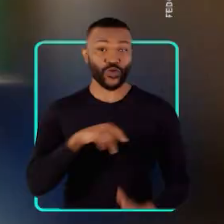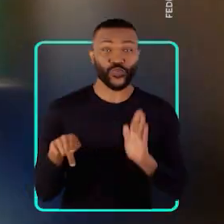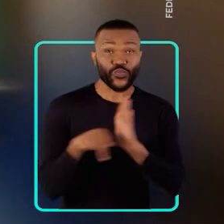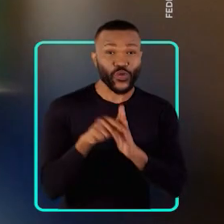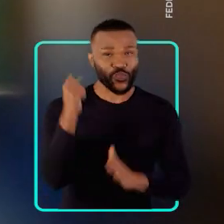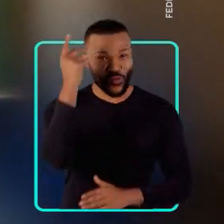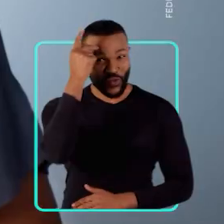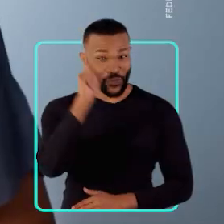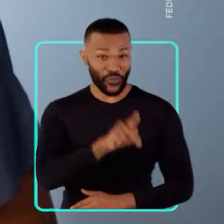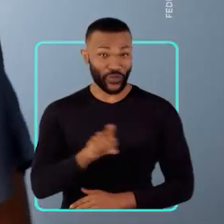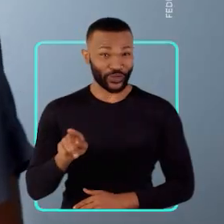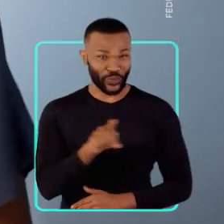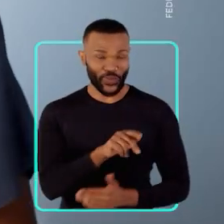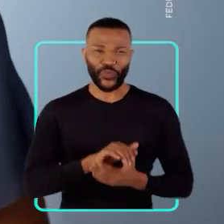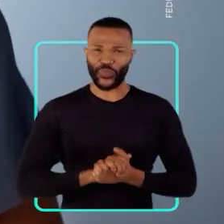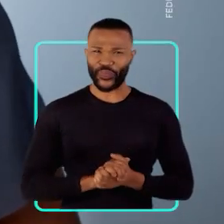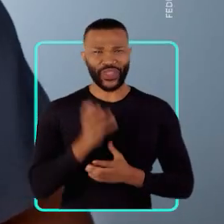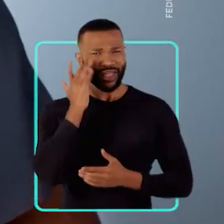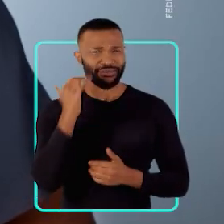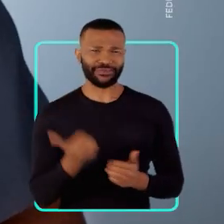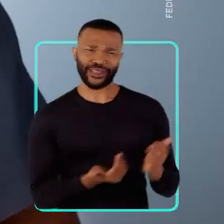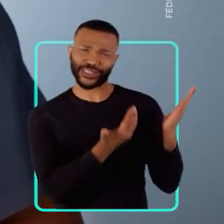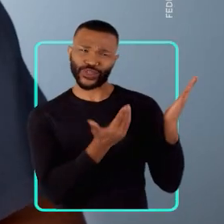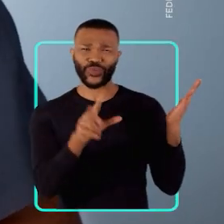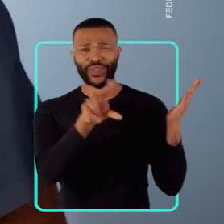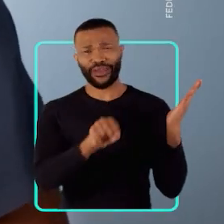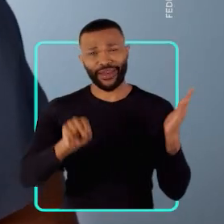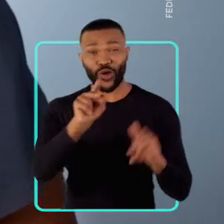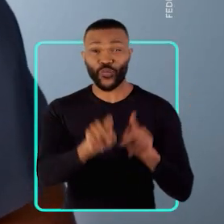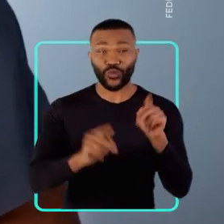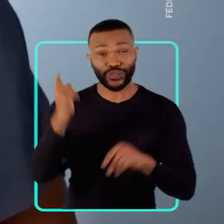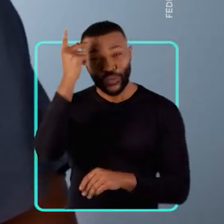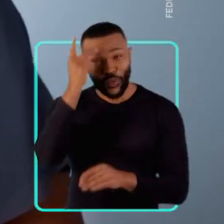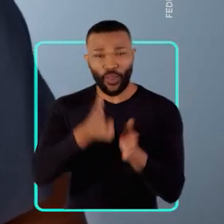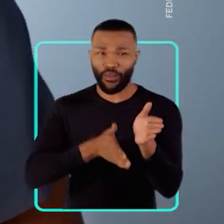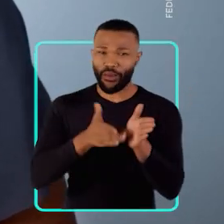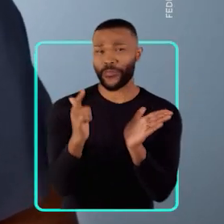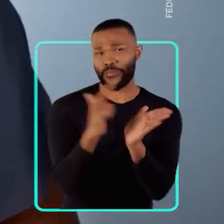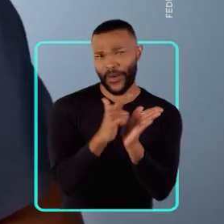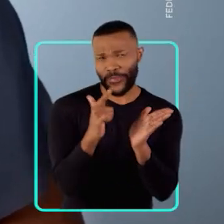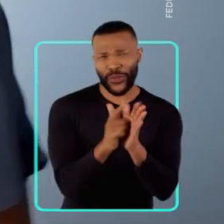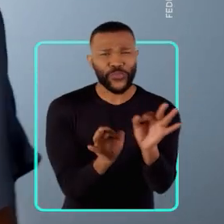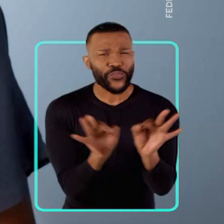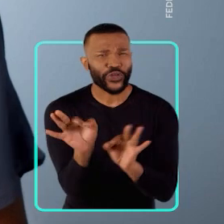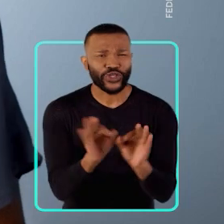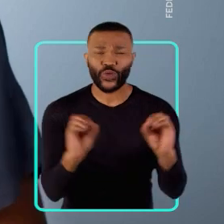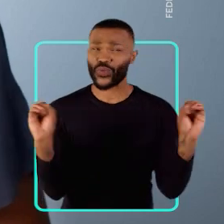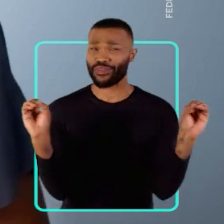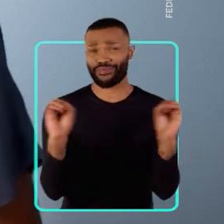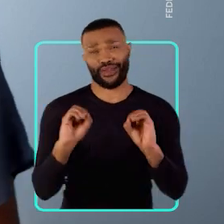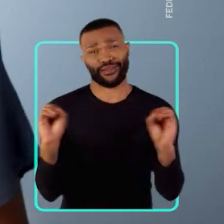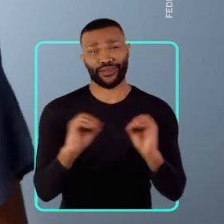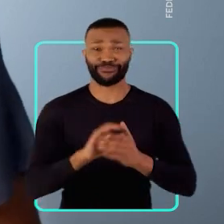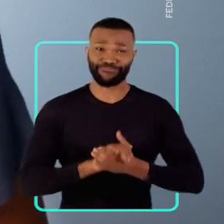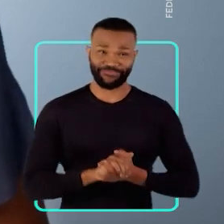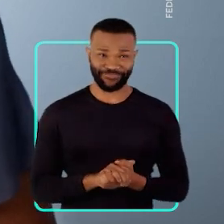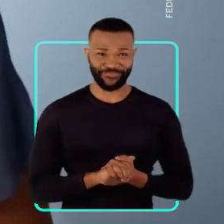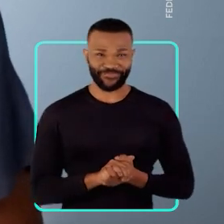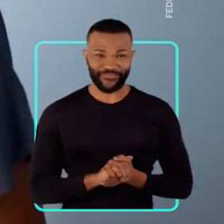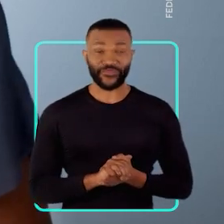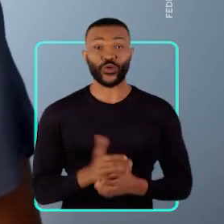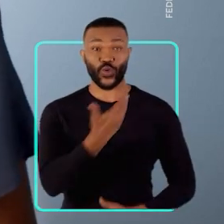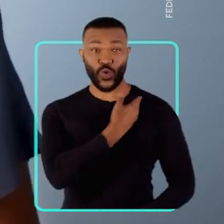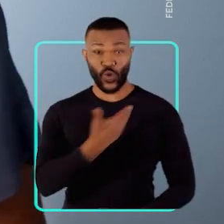salarial dos professores. E Tarcísio tentou eludir o paulista com ferrovias de papel. Sem projetos, sem nada.